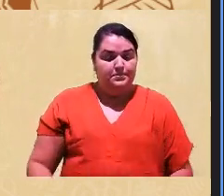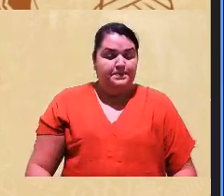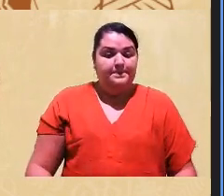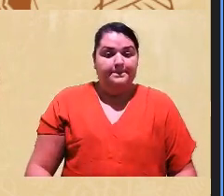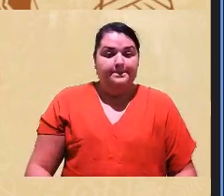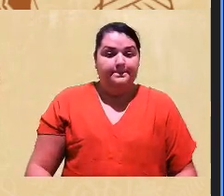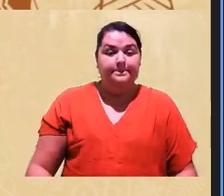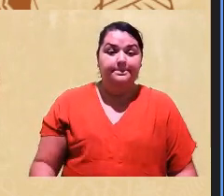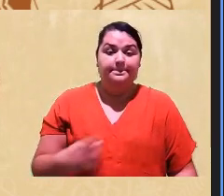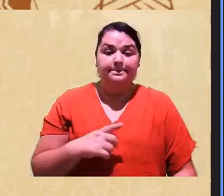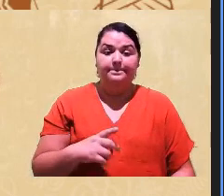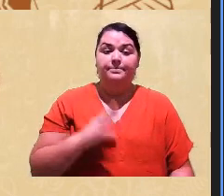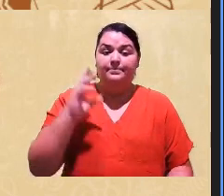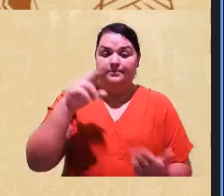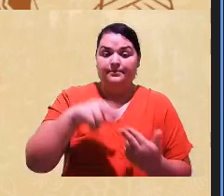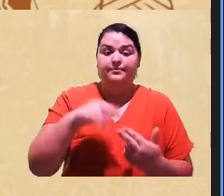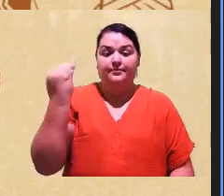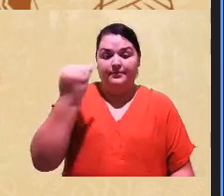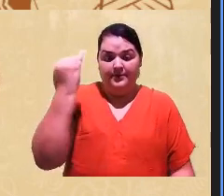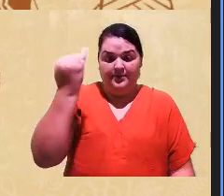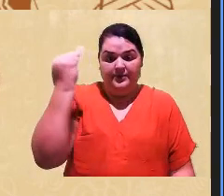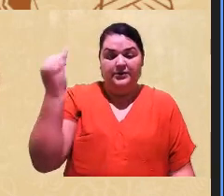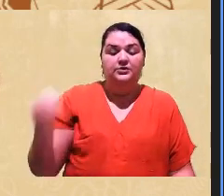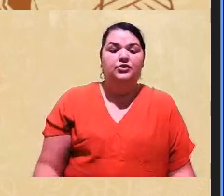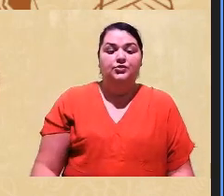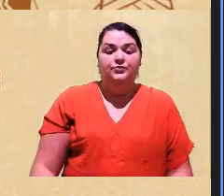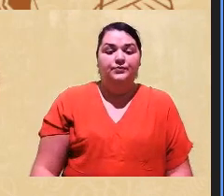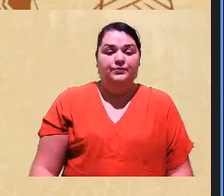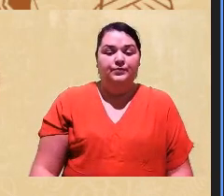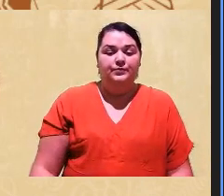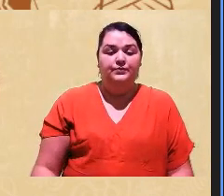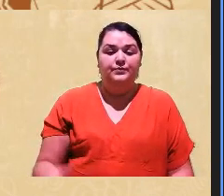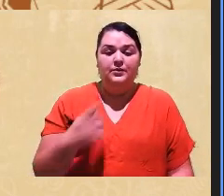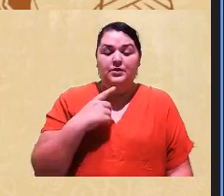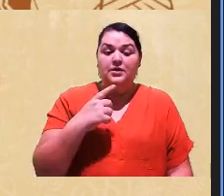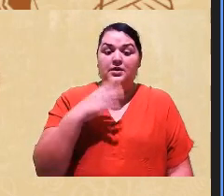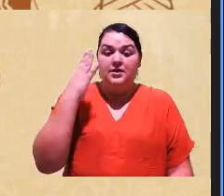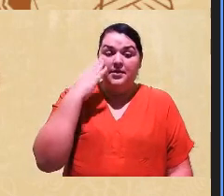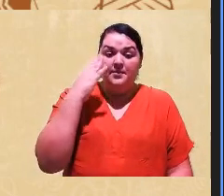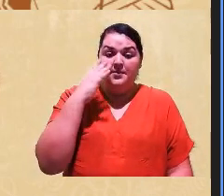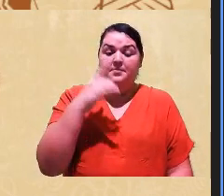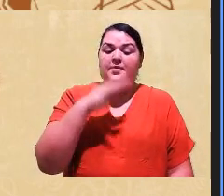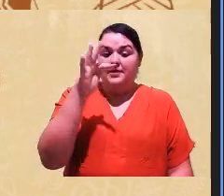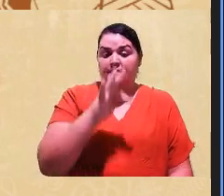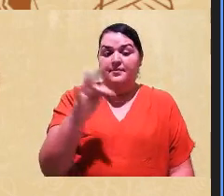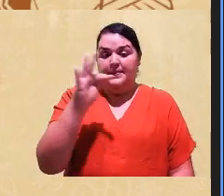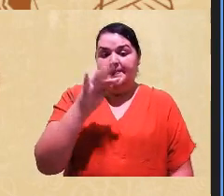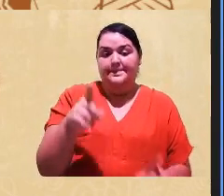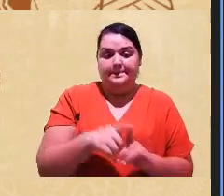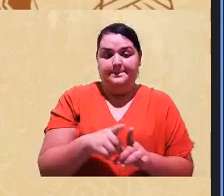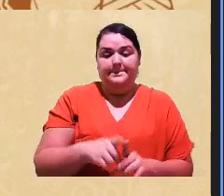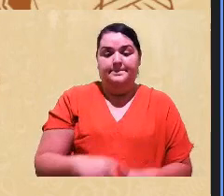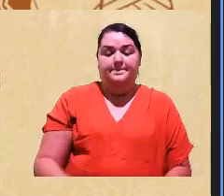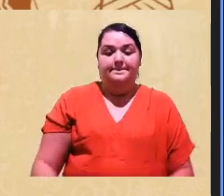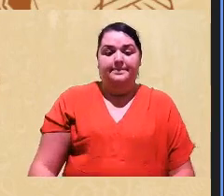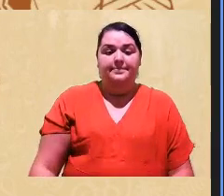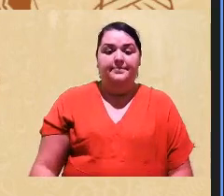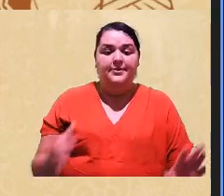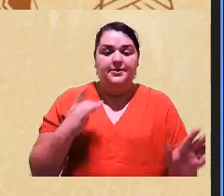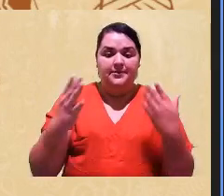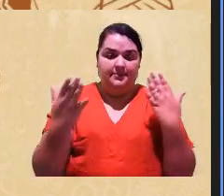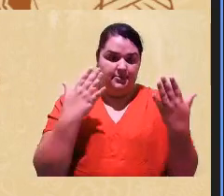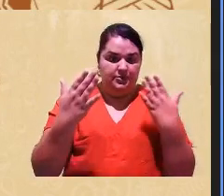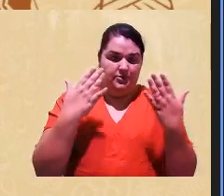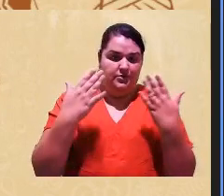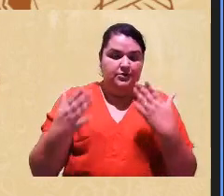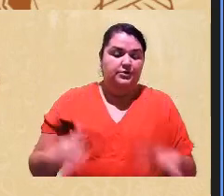referencial muito importante, né? E nós sabemos, inclusive nas universidades, inclusive nos cursos de psicologia, né? Que